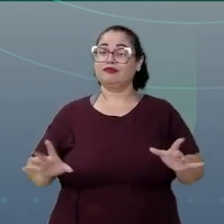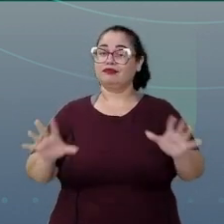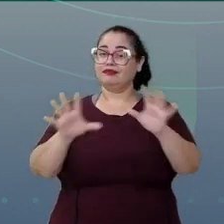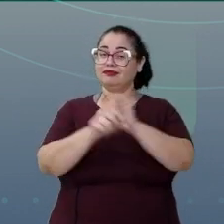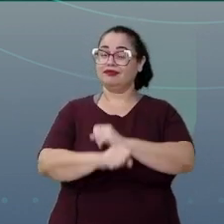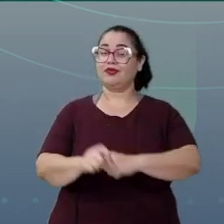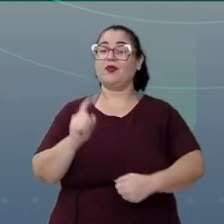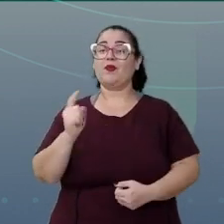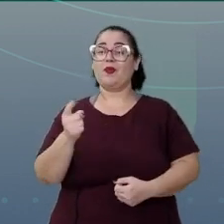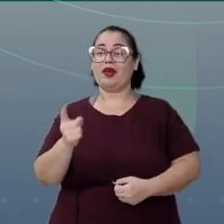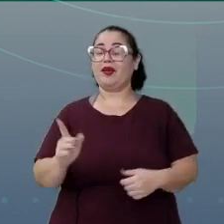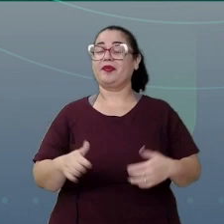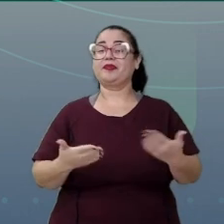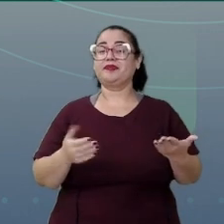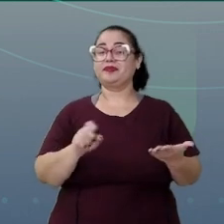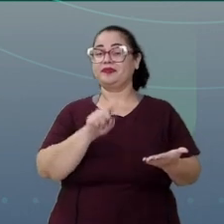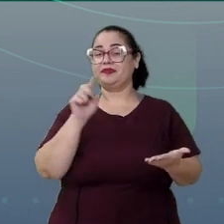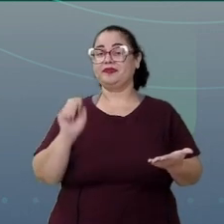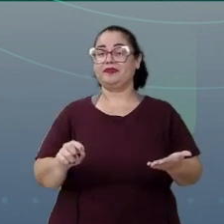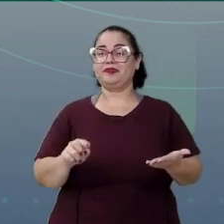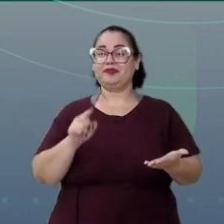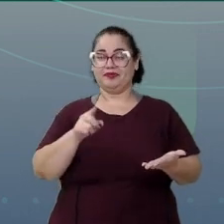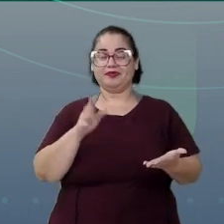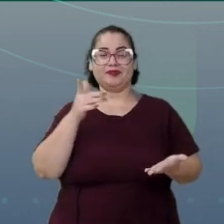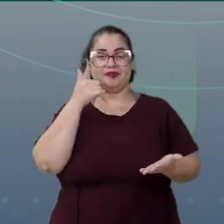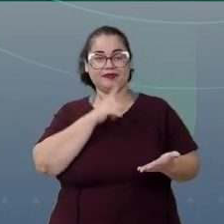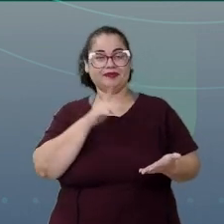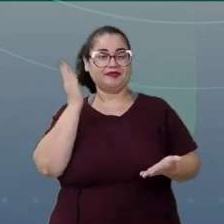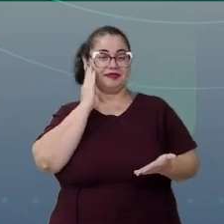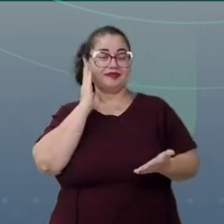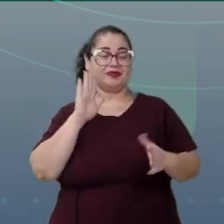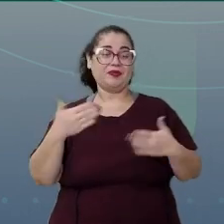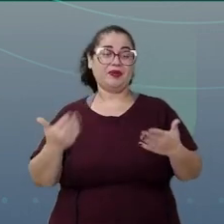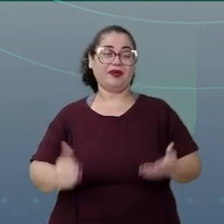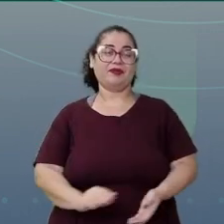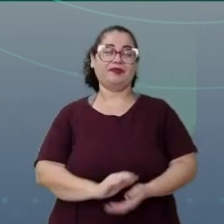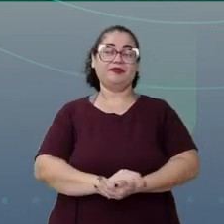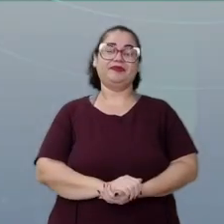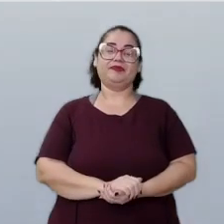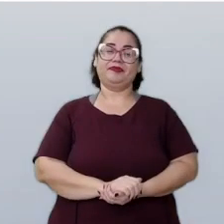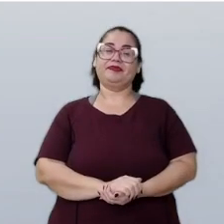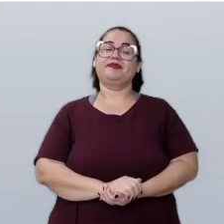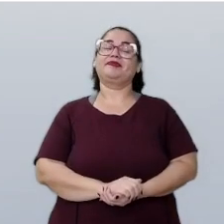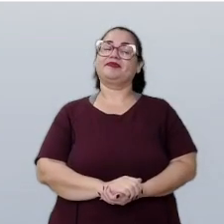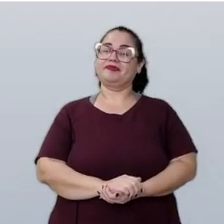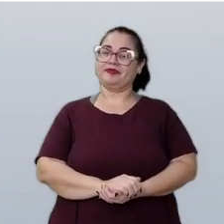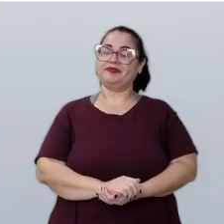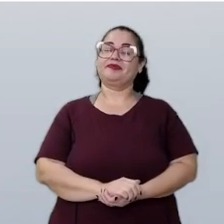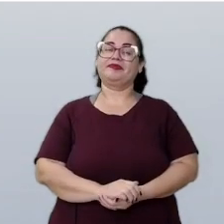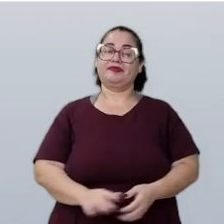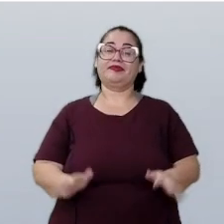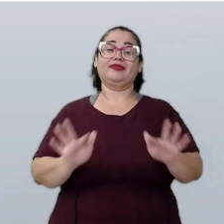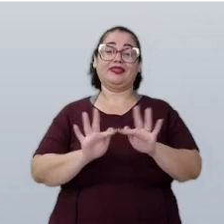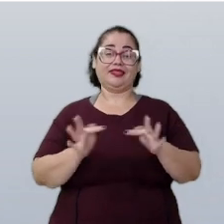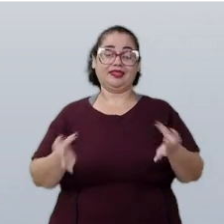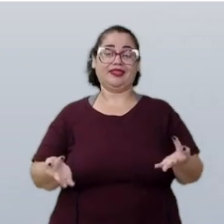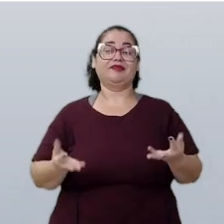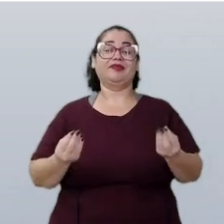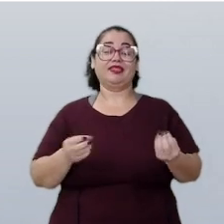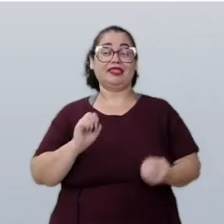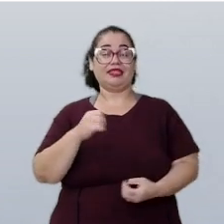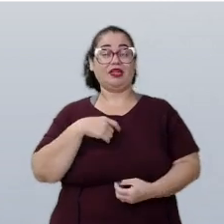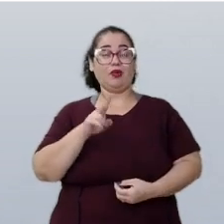para somar um real? E aí, você consegue saber? É bem simples se eu